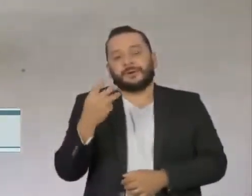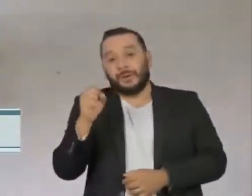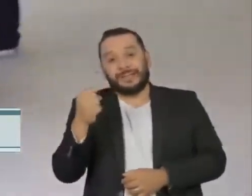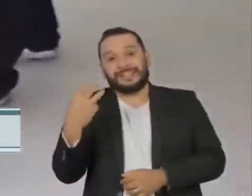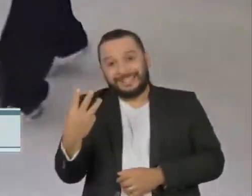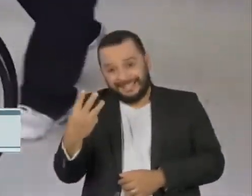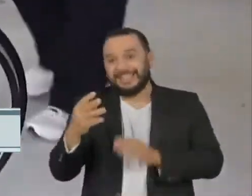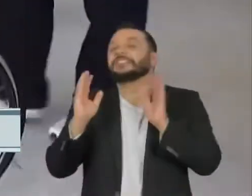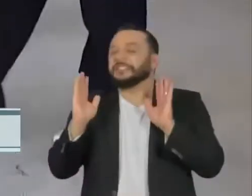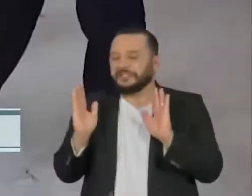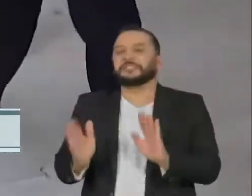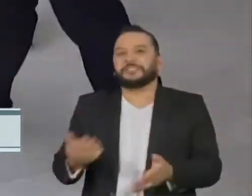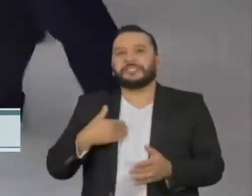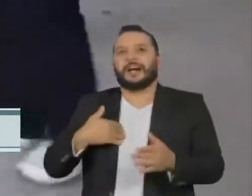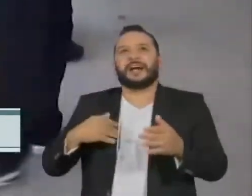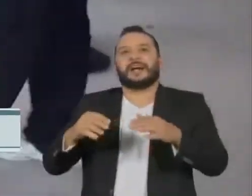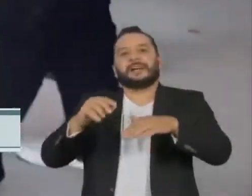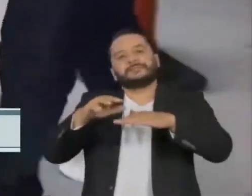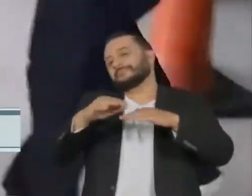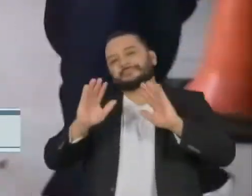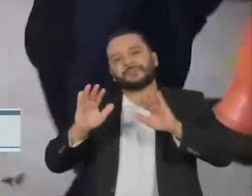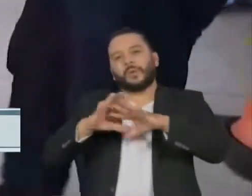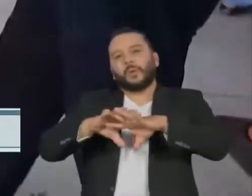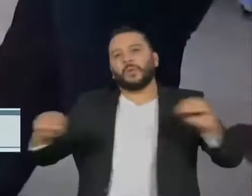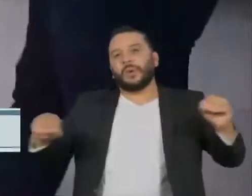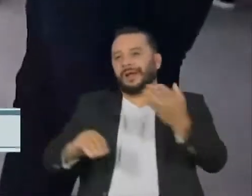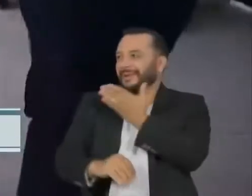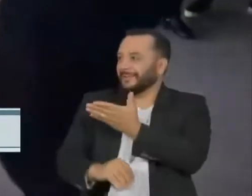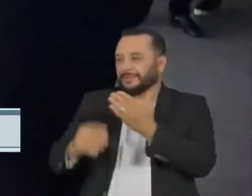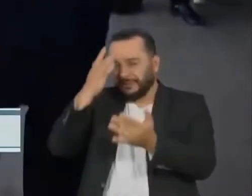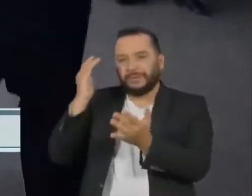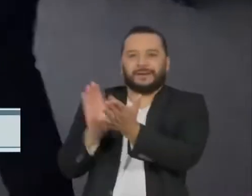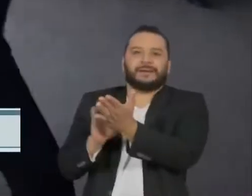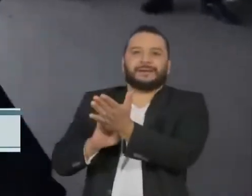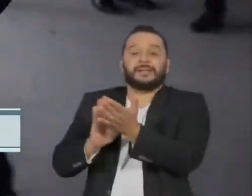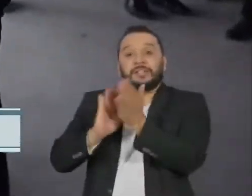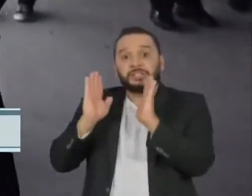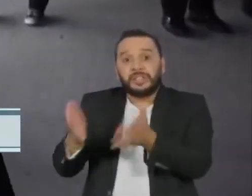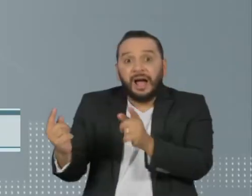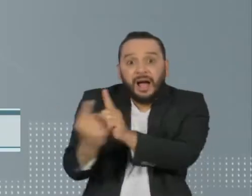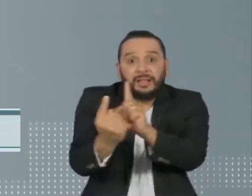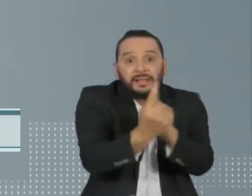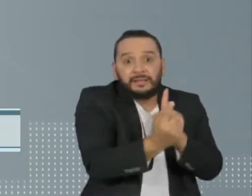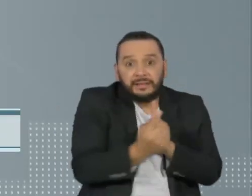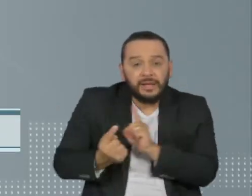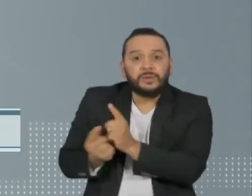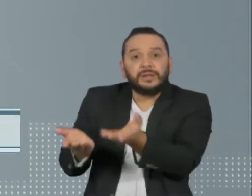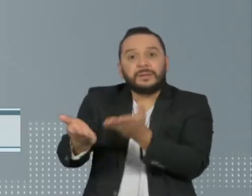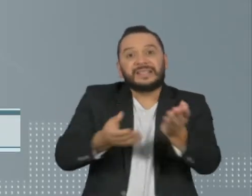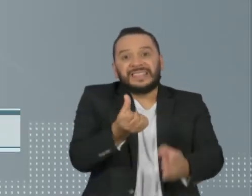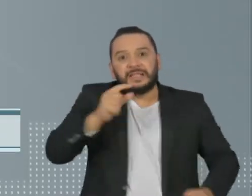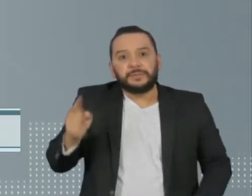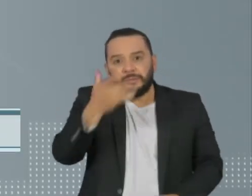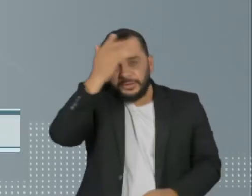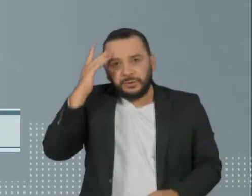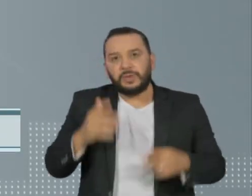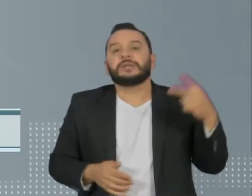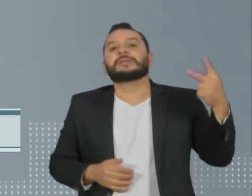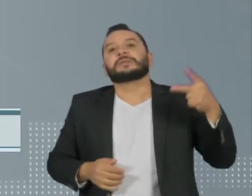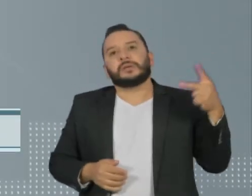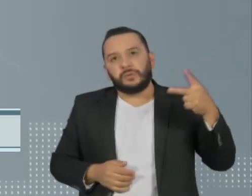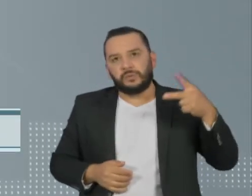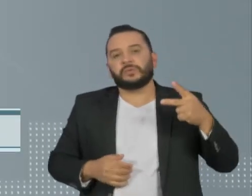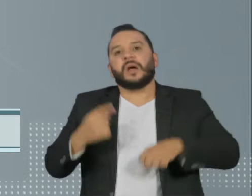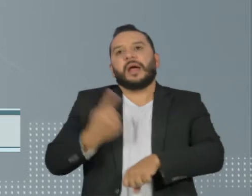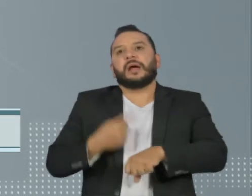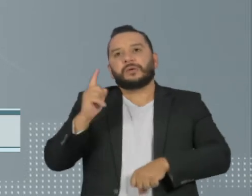aplausos. Em cinco meses, o hospital atendeu mais de 6.000 pessoas. O segundo estado com mais registros no